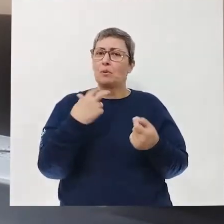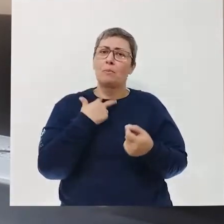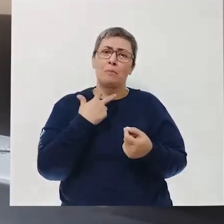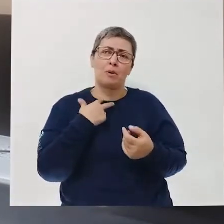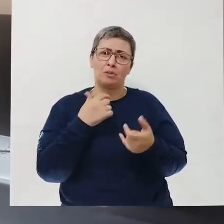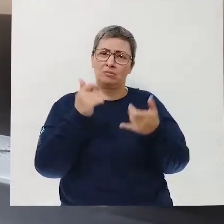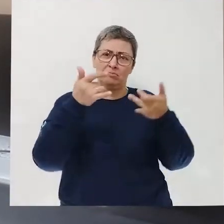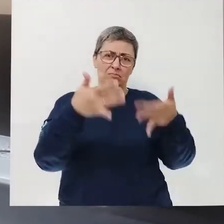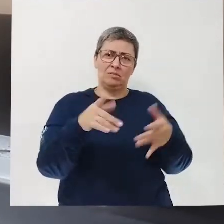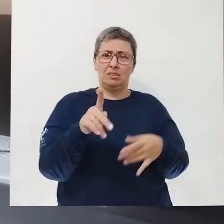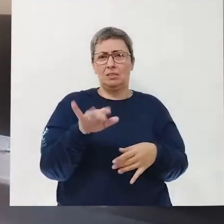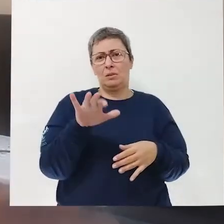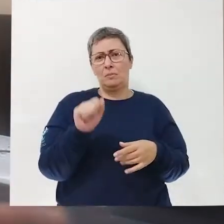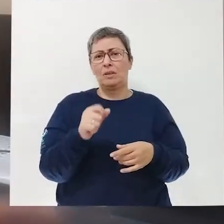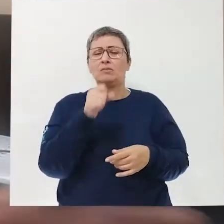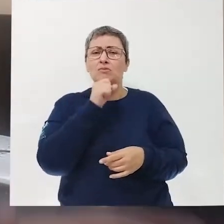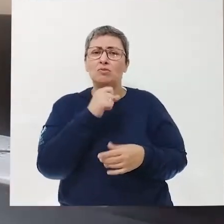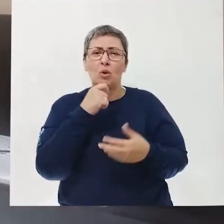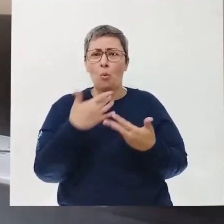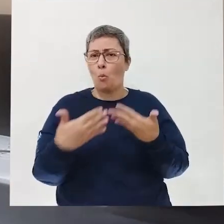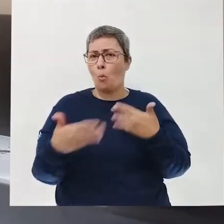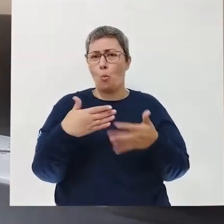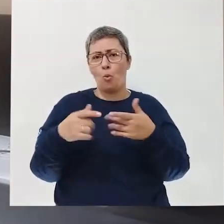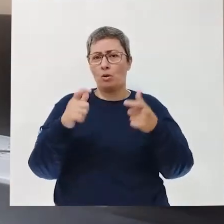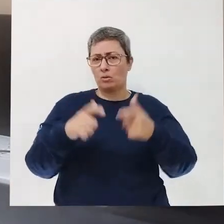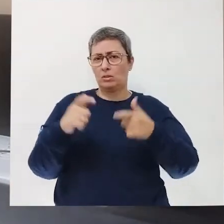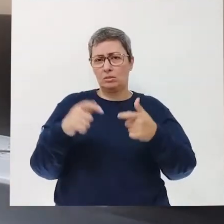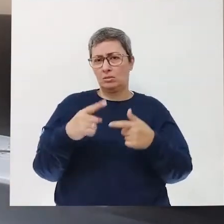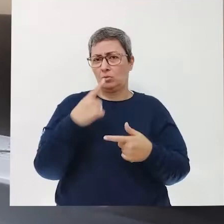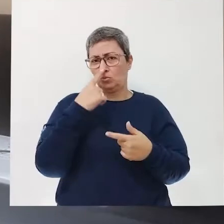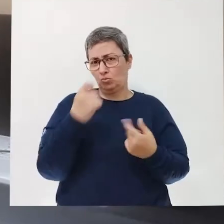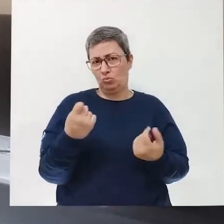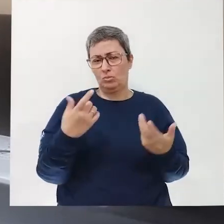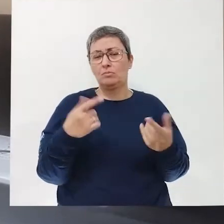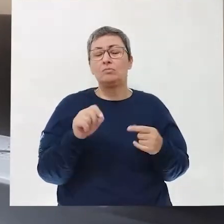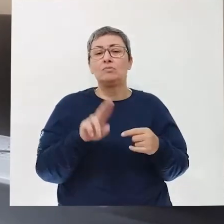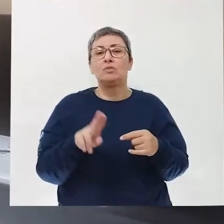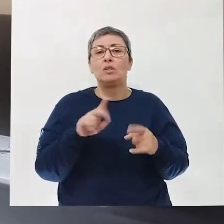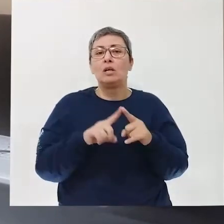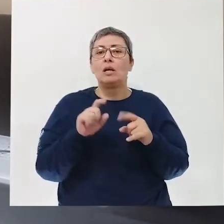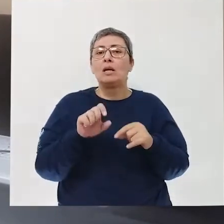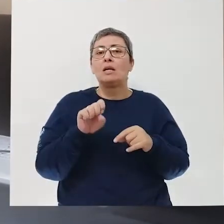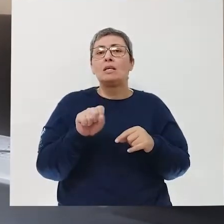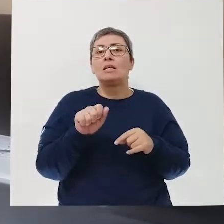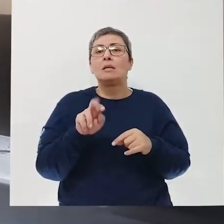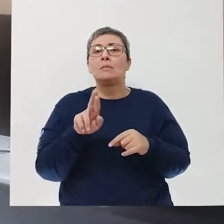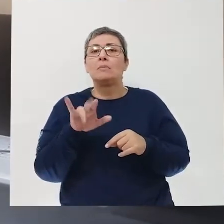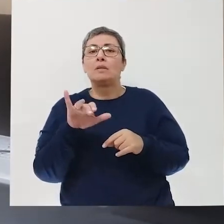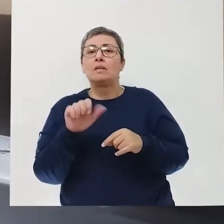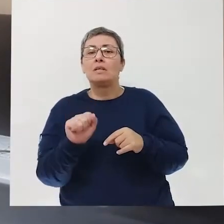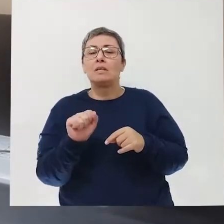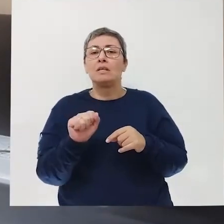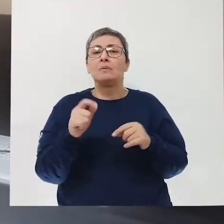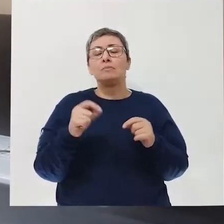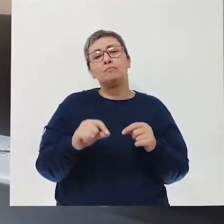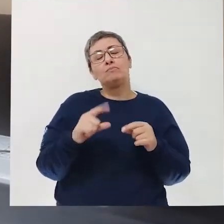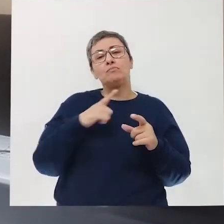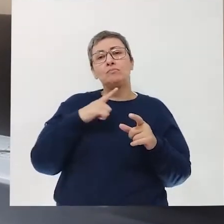não pode jogar pilha velha em qualquer lugar no lixo comum. E a Sabrina, dentro do